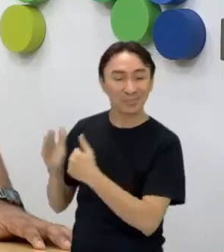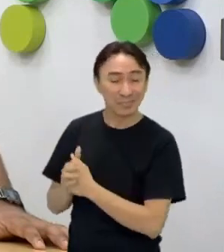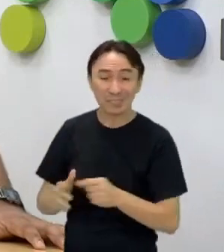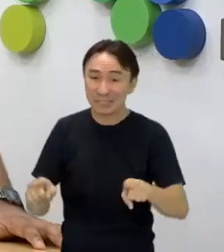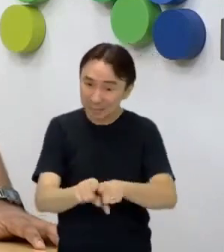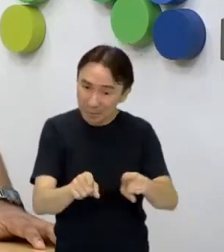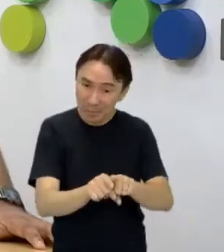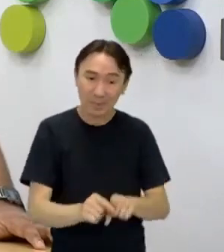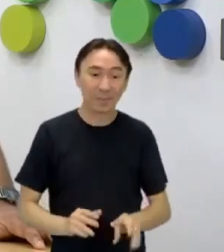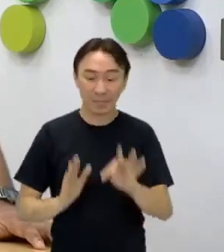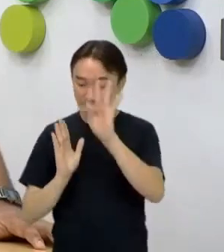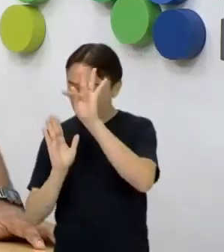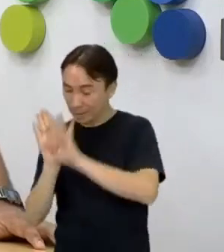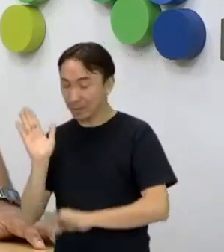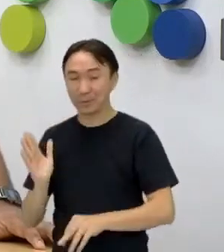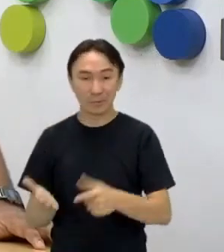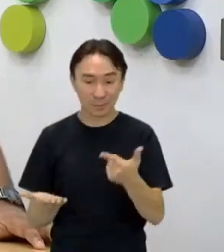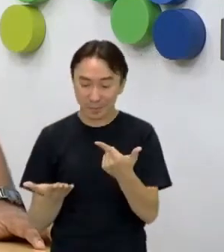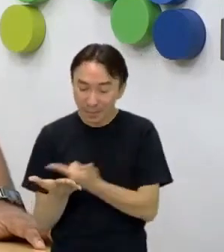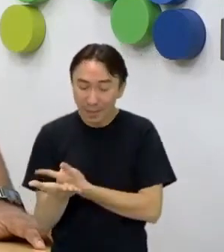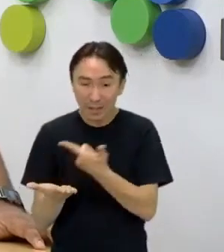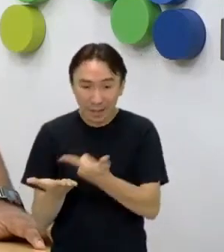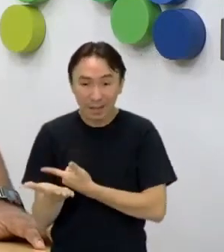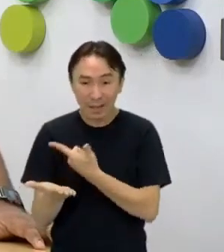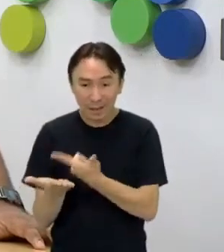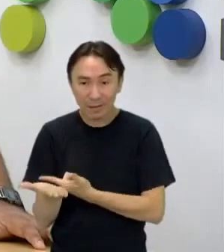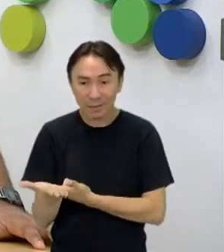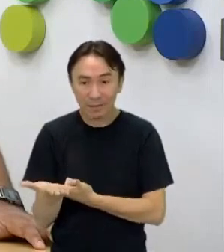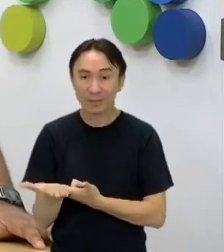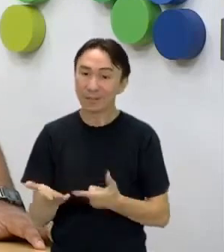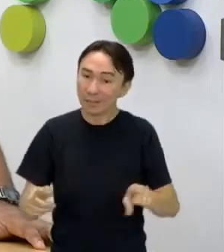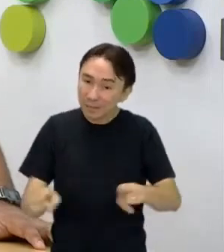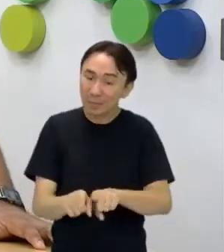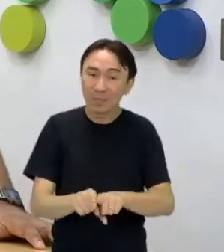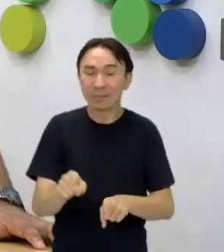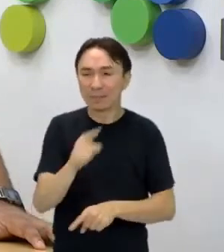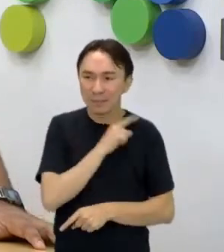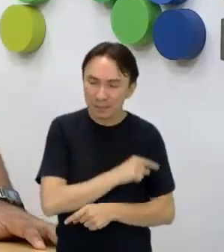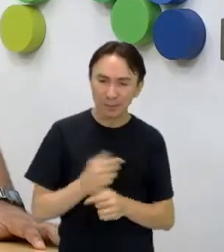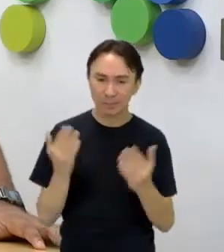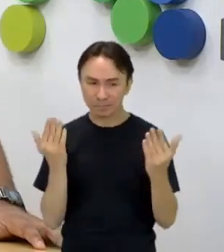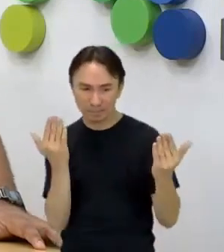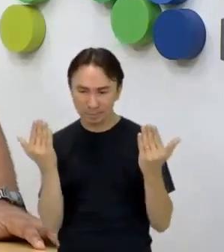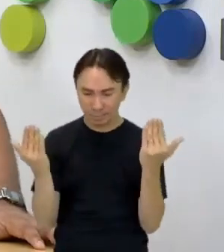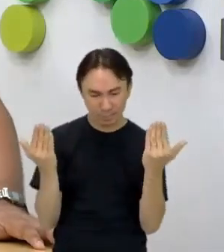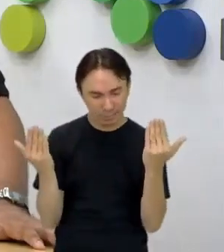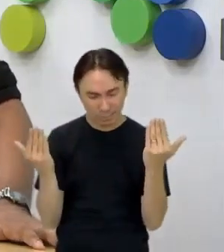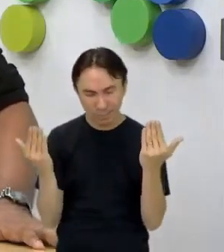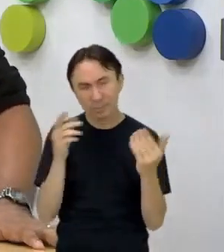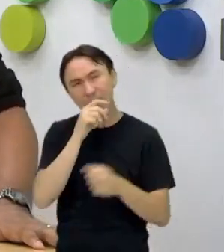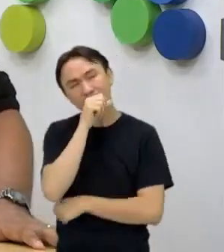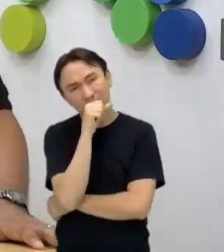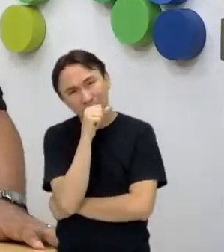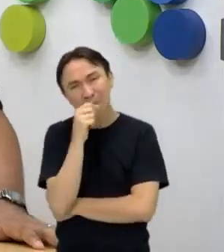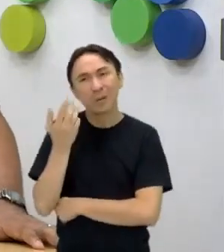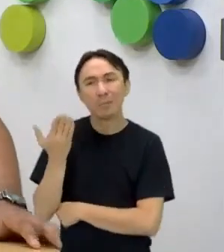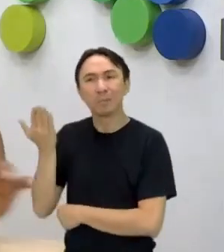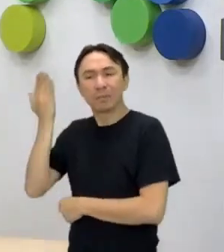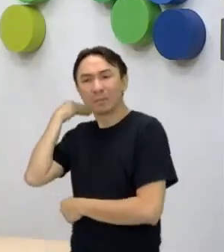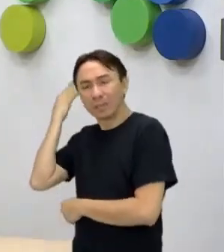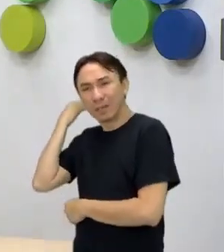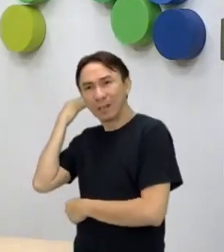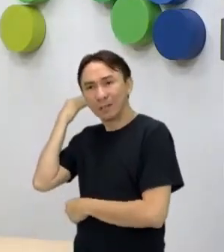lendo aquele texto maravilhoso, você vai fazendo ali comparações, recortes, que vai fazendo você perceber como que eram